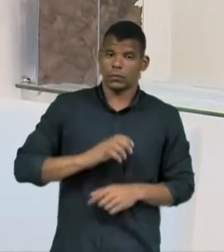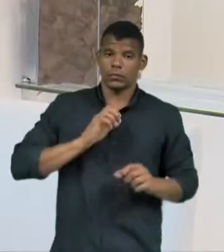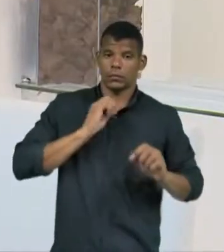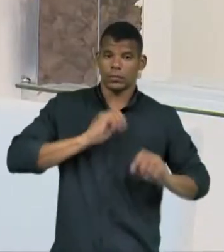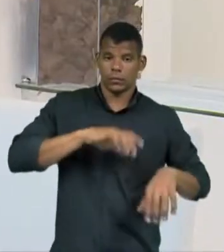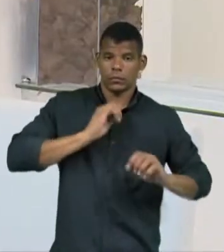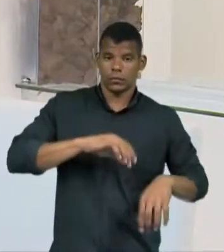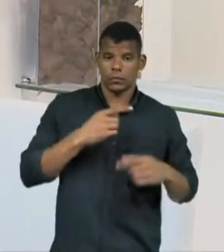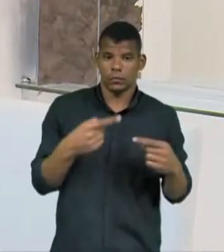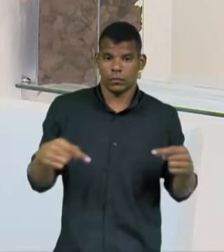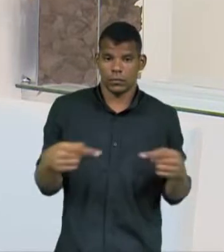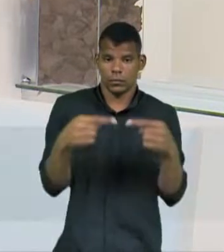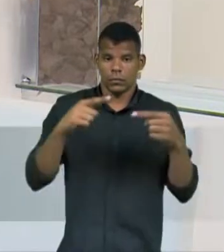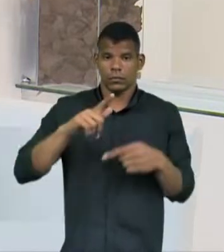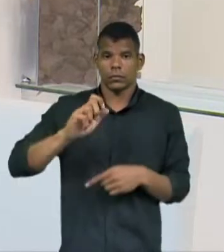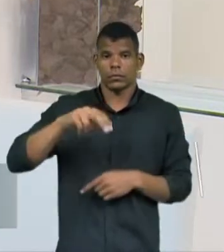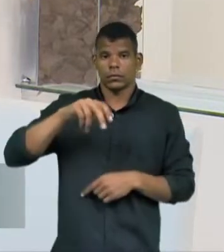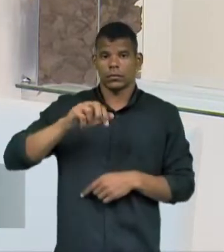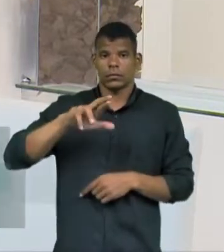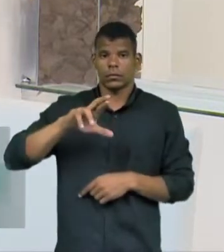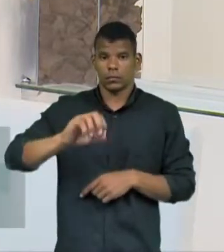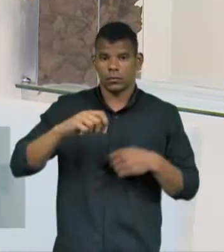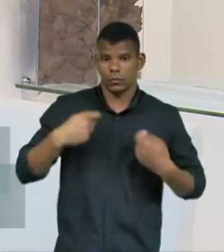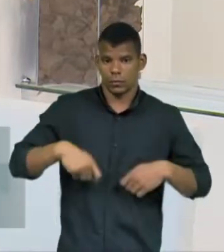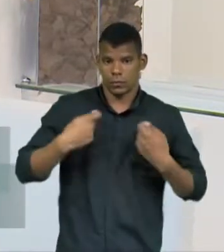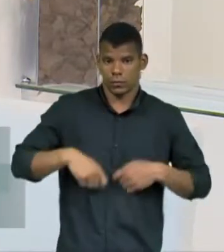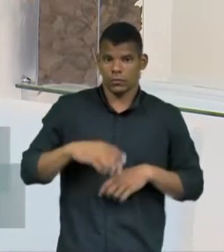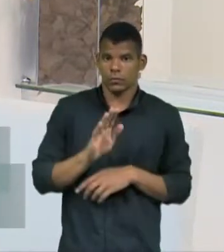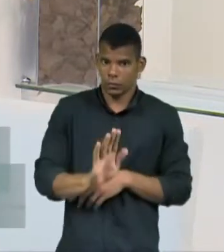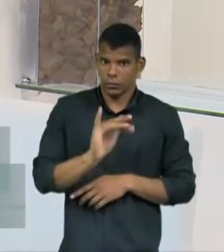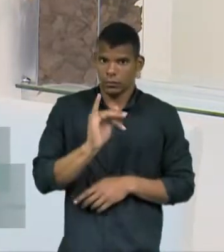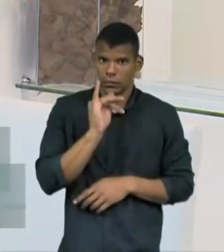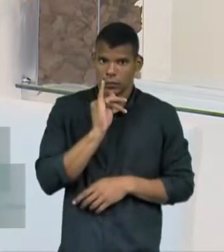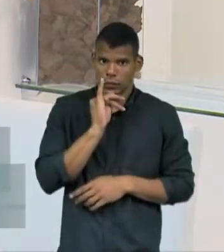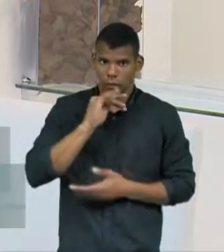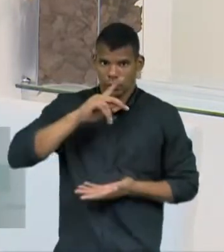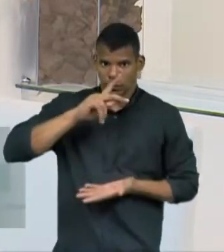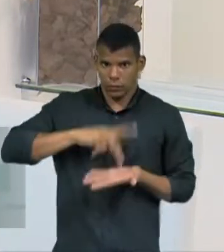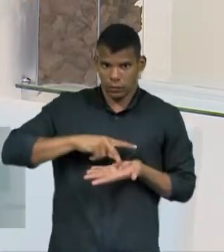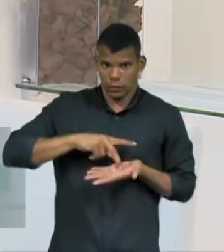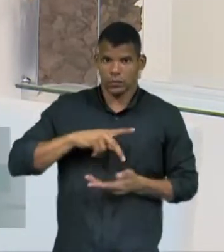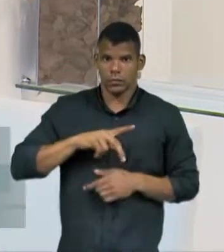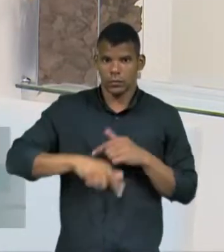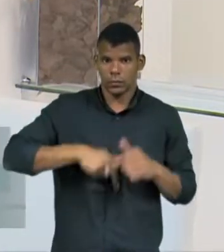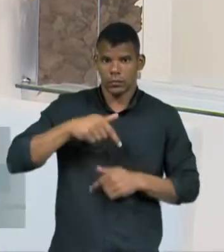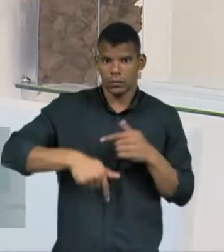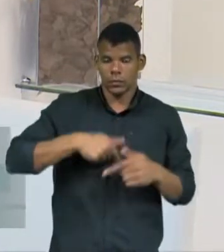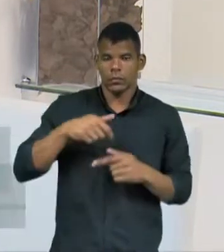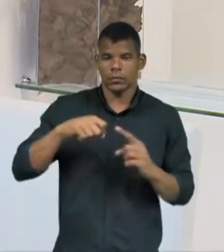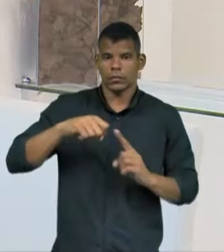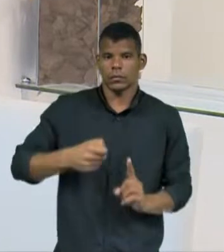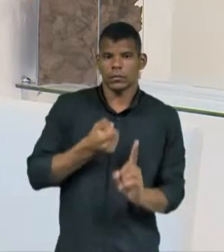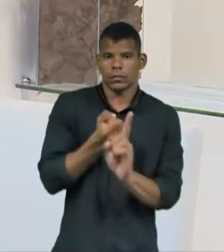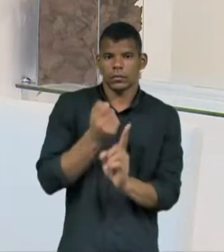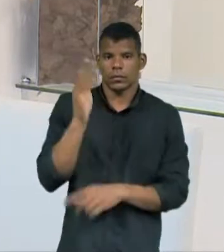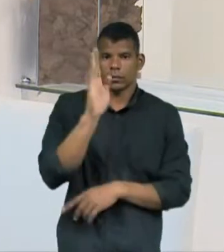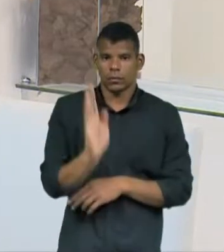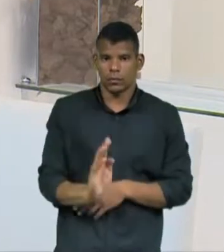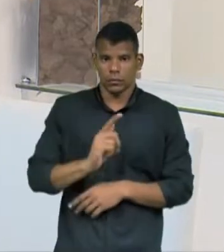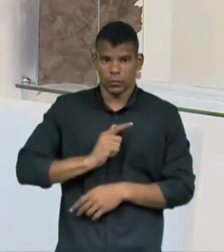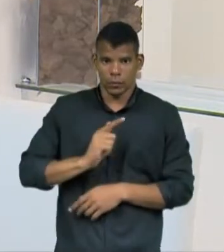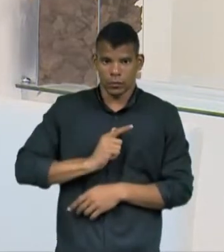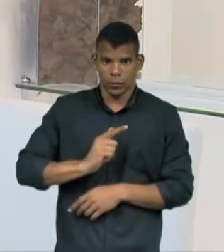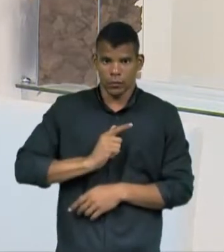necessário que exista um trabalho na sociedade brasileira que eduque as pessoas para a cidadania, que contemple a diversidade, o